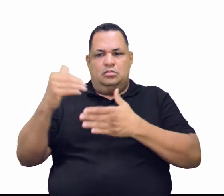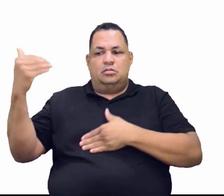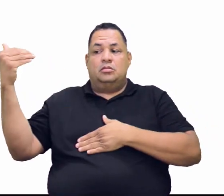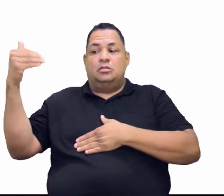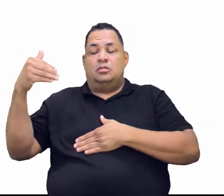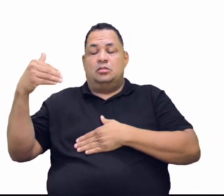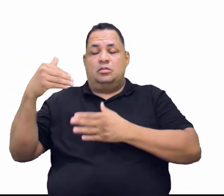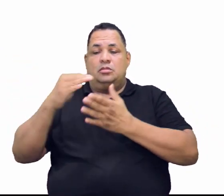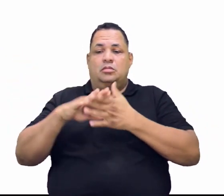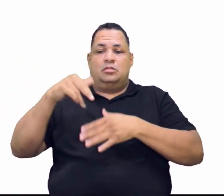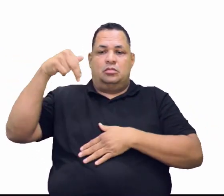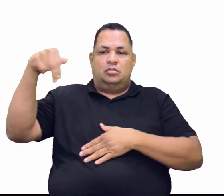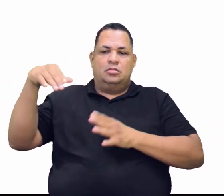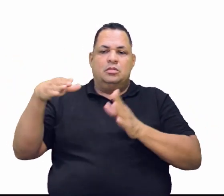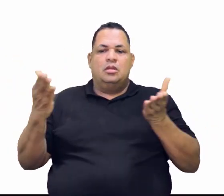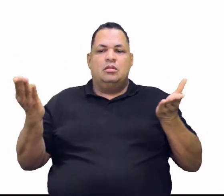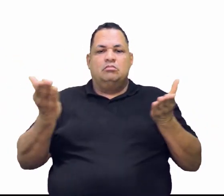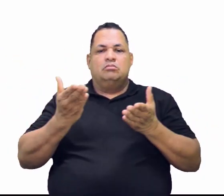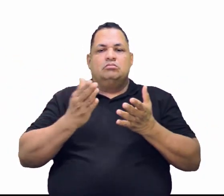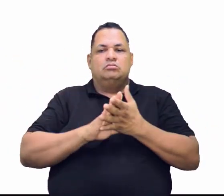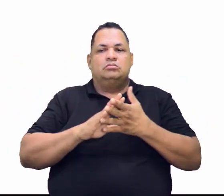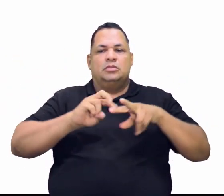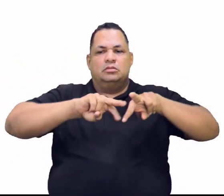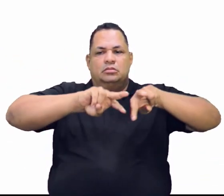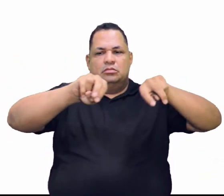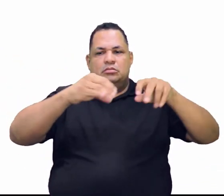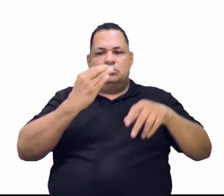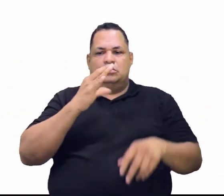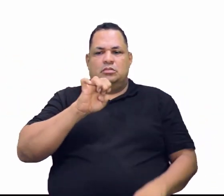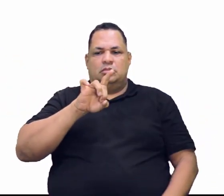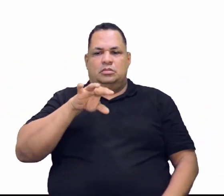Veio o Nordertino, agora, para a casterita.